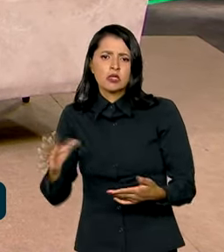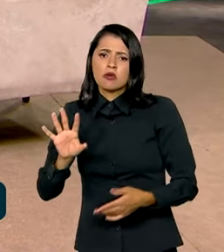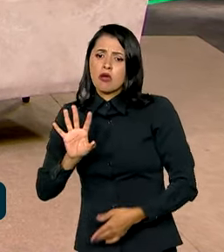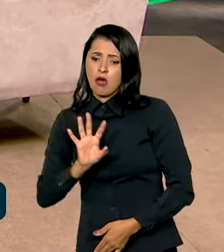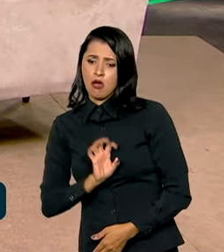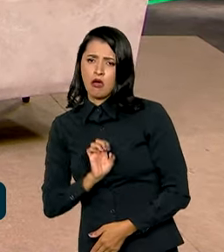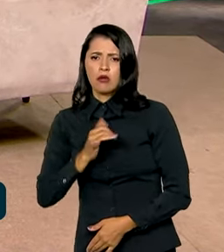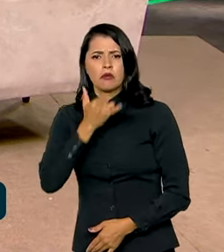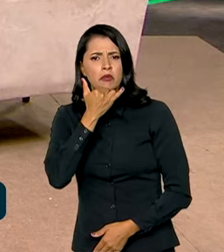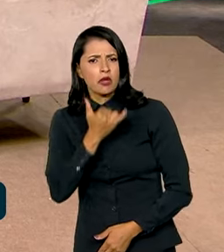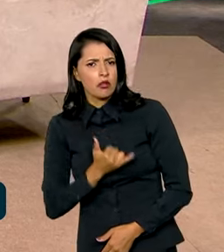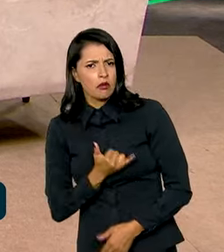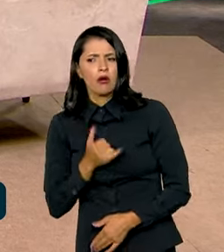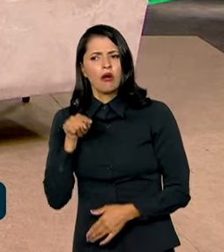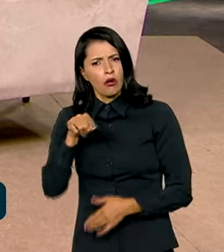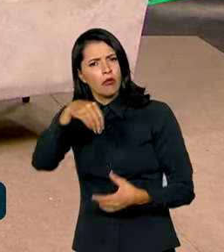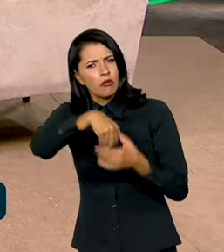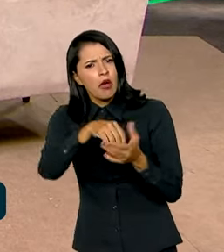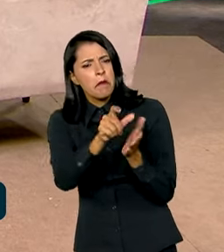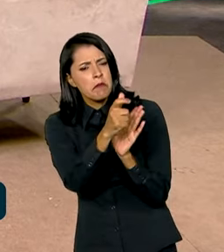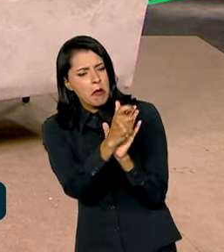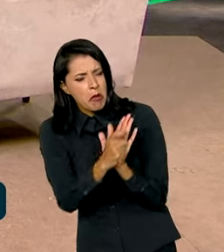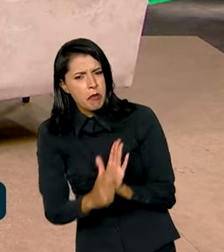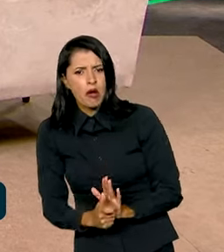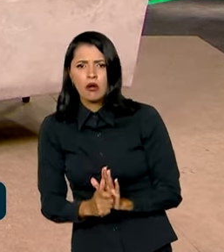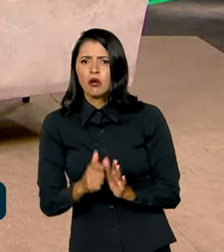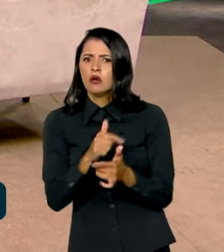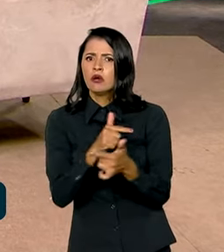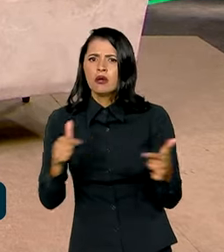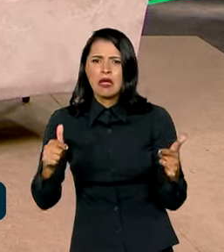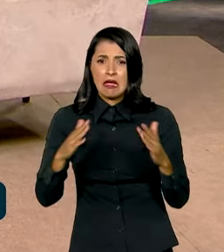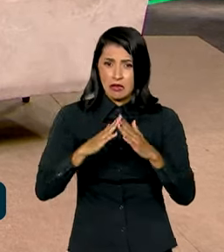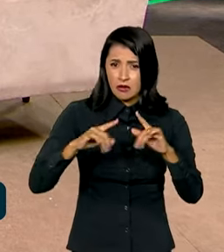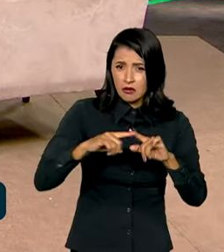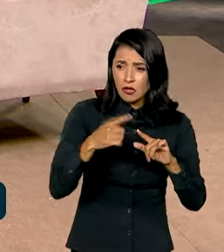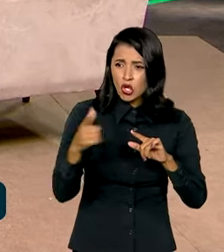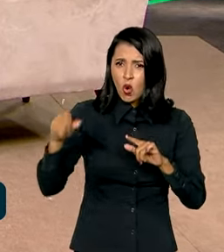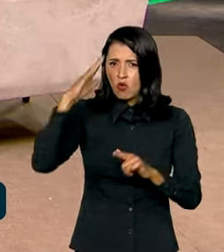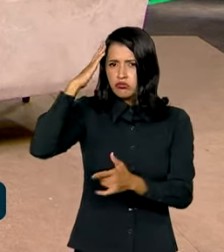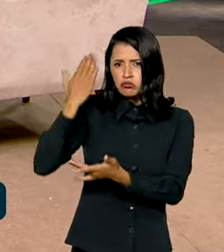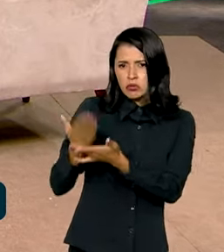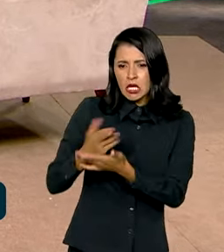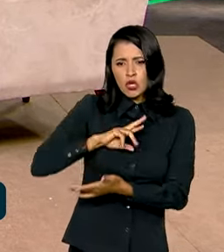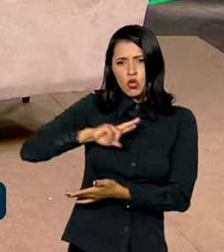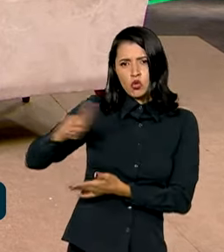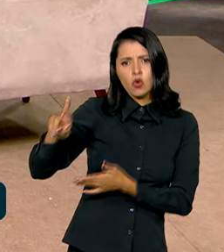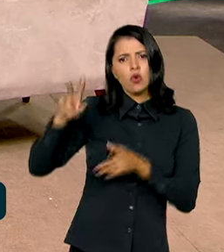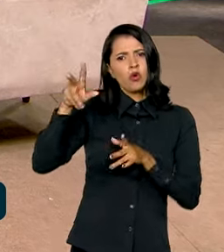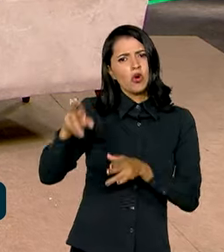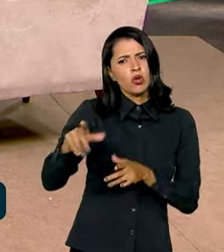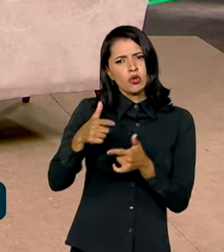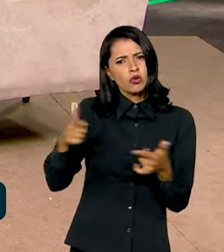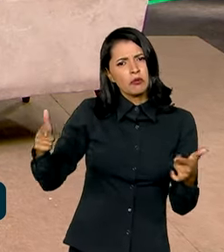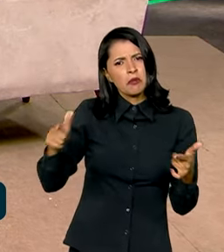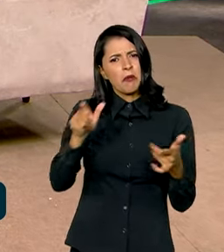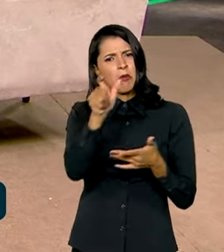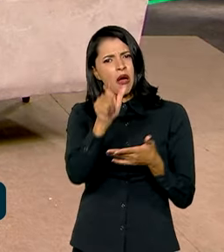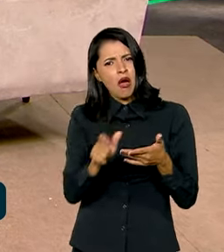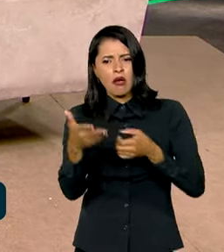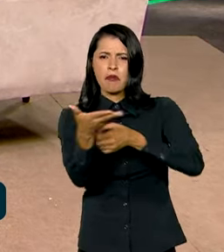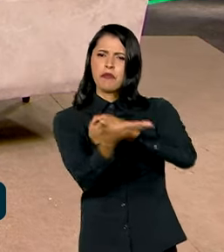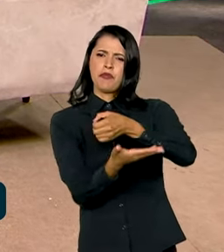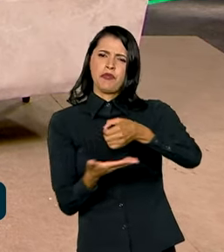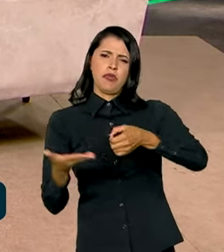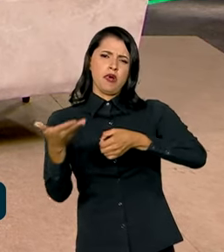amor, de perdão. Não existe nenhuma igreja, não existe nenhuma crença religiosa que não tenha nesses parâmetros,